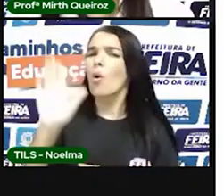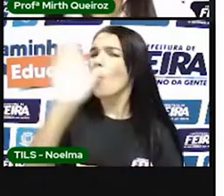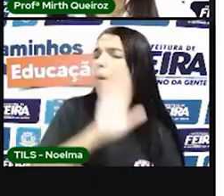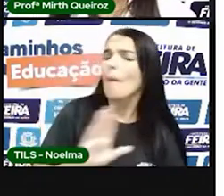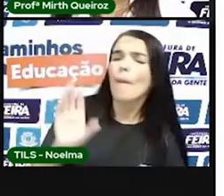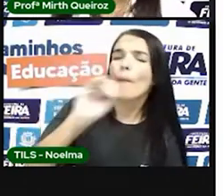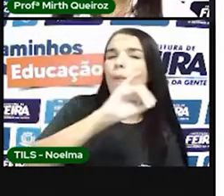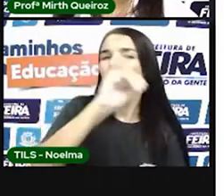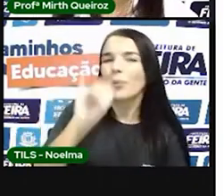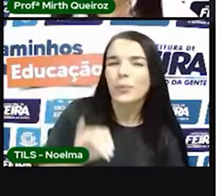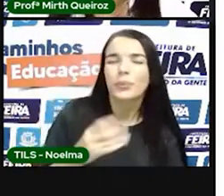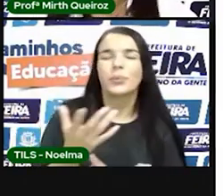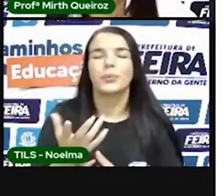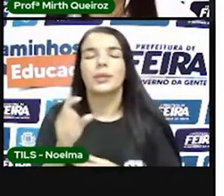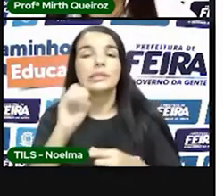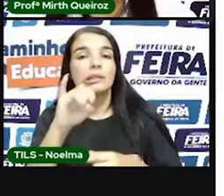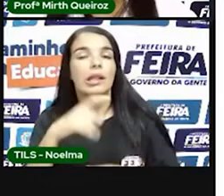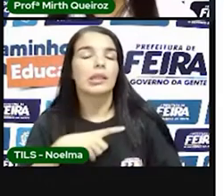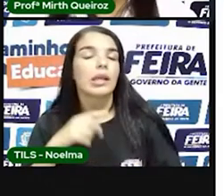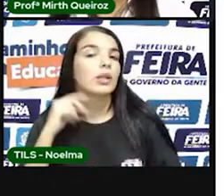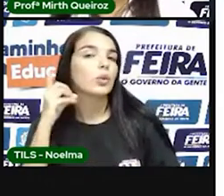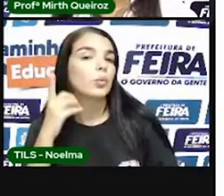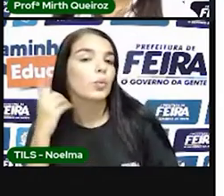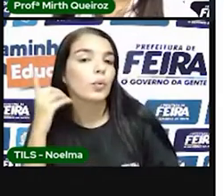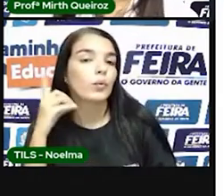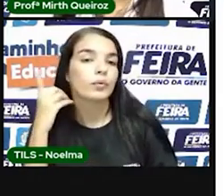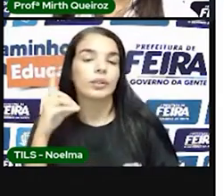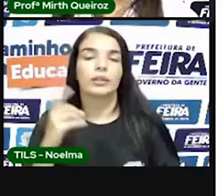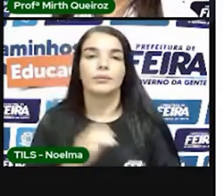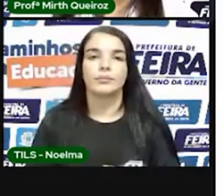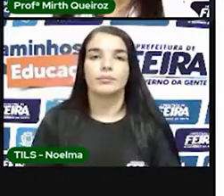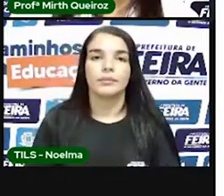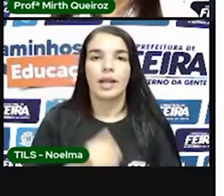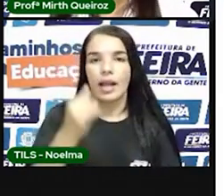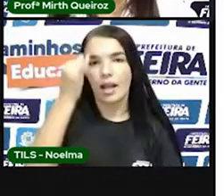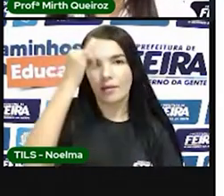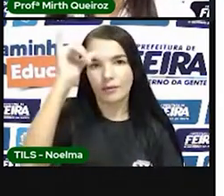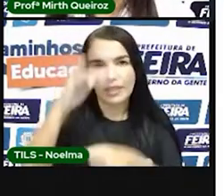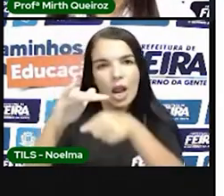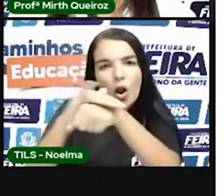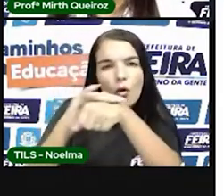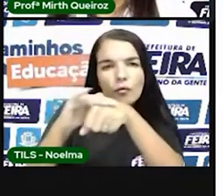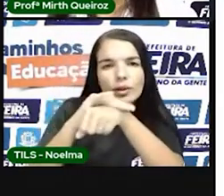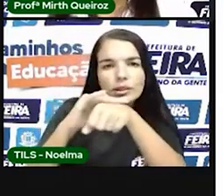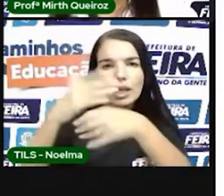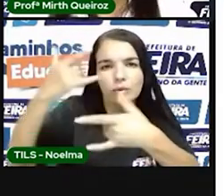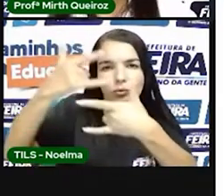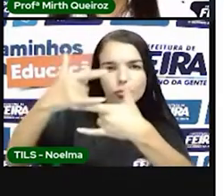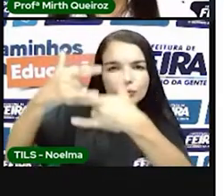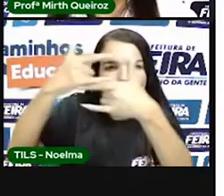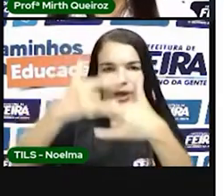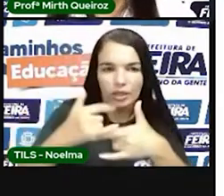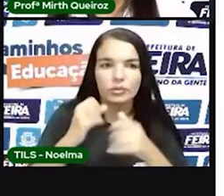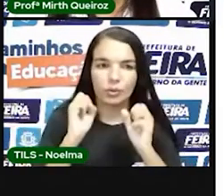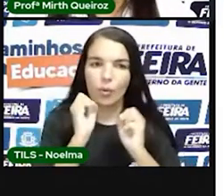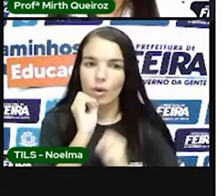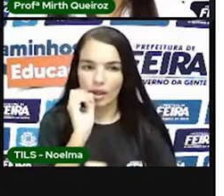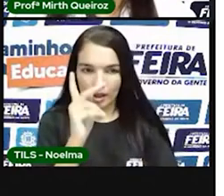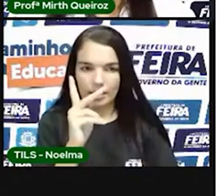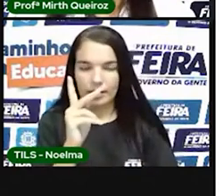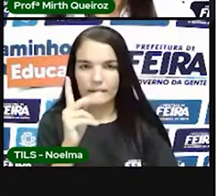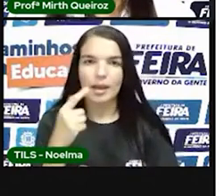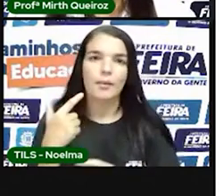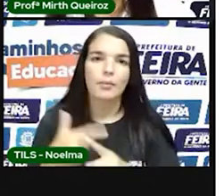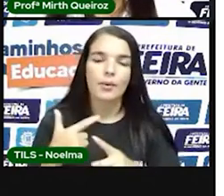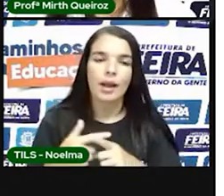colega, expor alguma dúvida, evitem fazer conversinha, ter conversinhas ali aleatórias que não tenham muito a